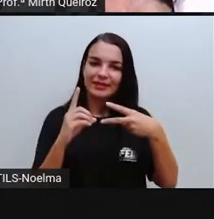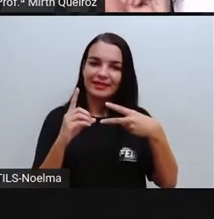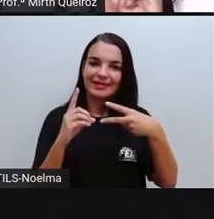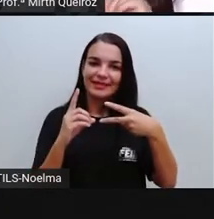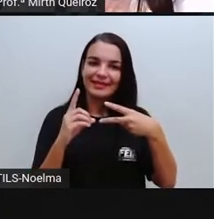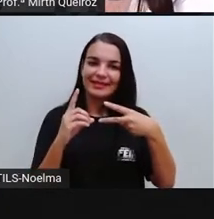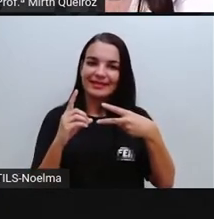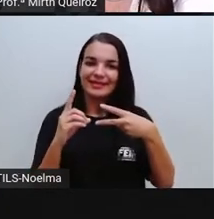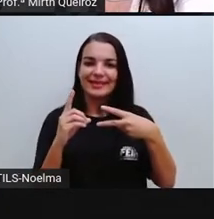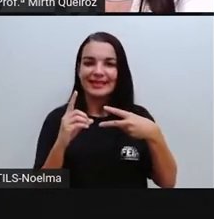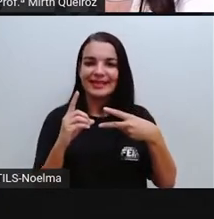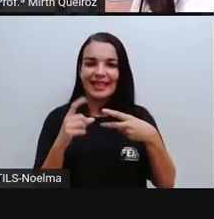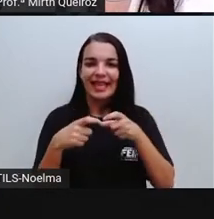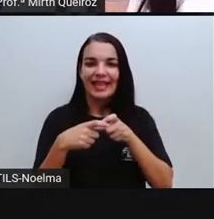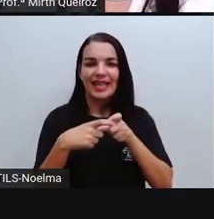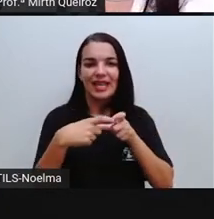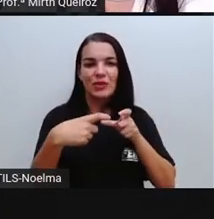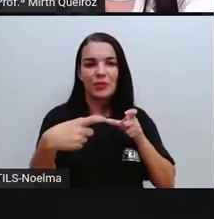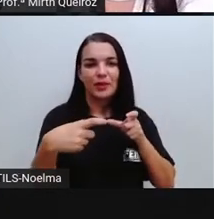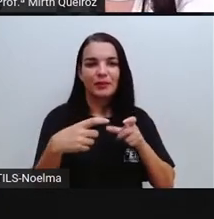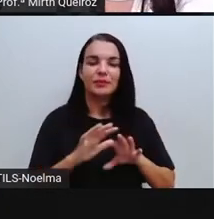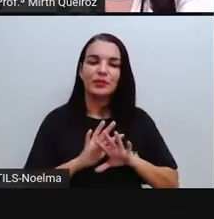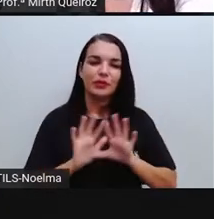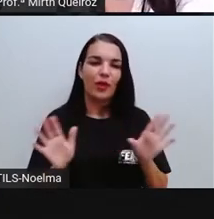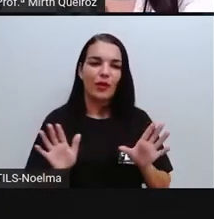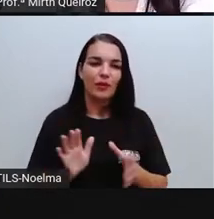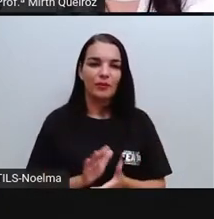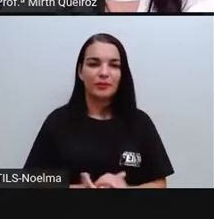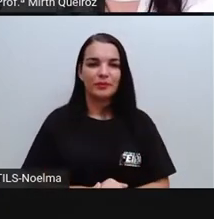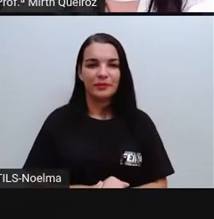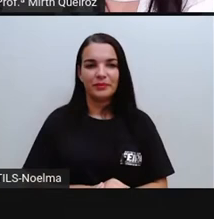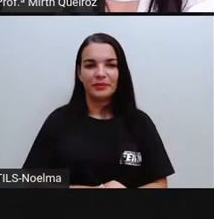e a largura.